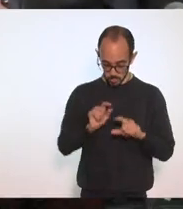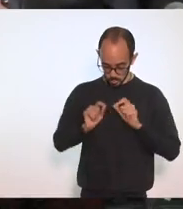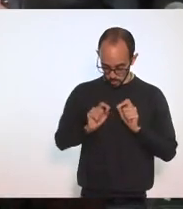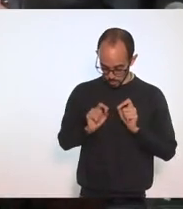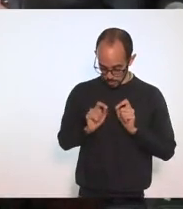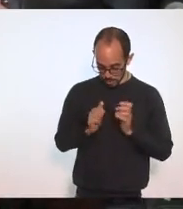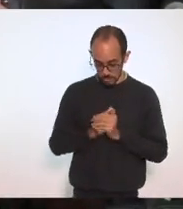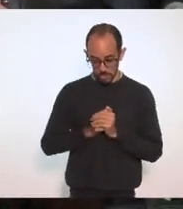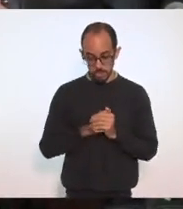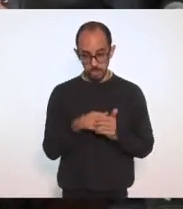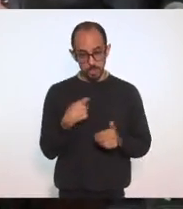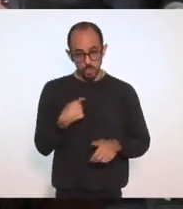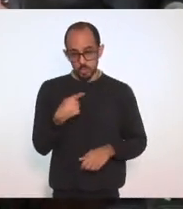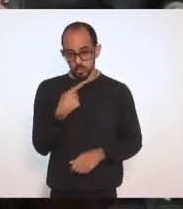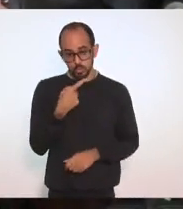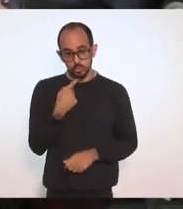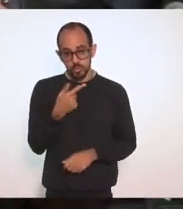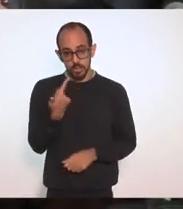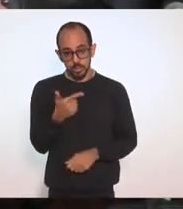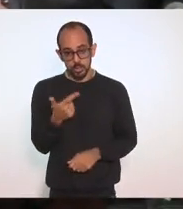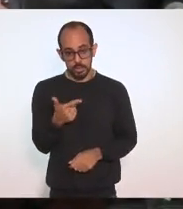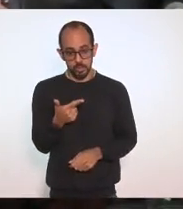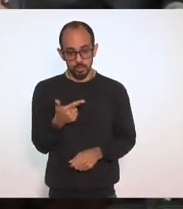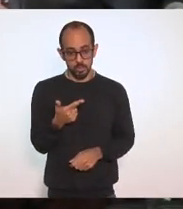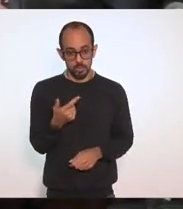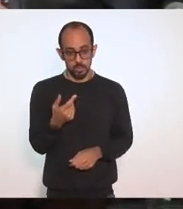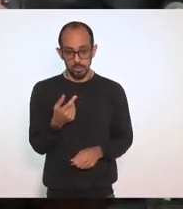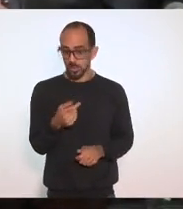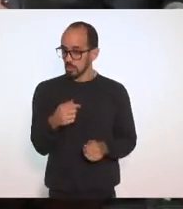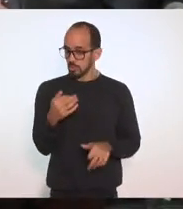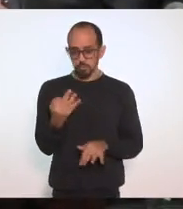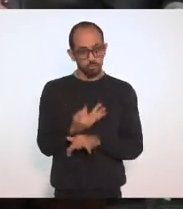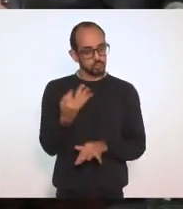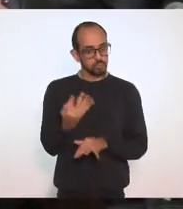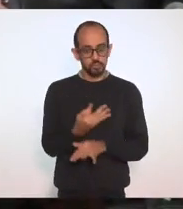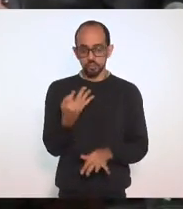não tenho dúvida, nenhuma concessão sustenta.